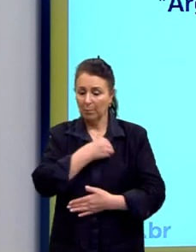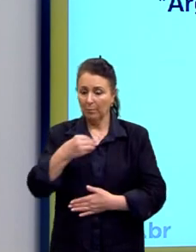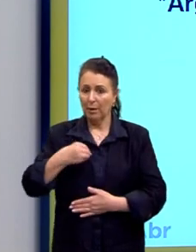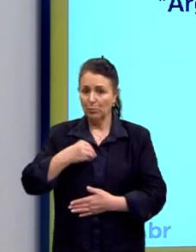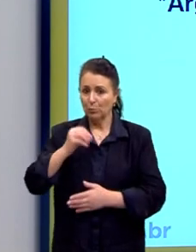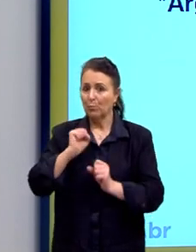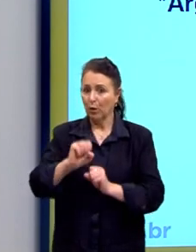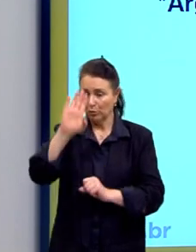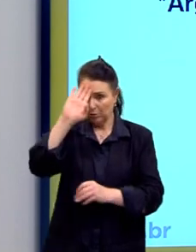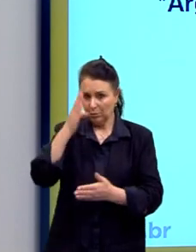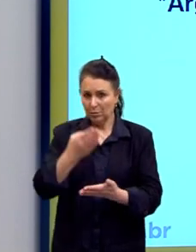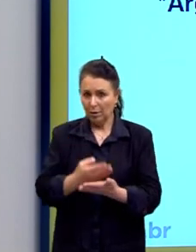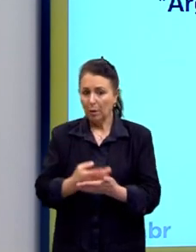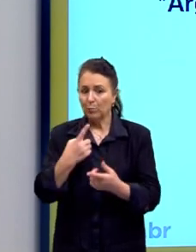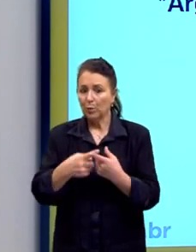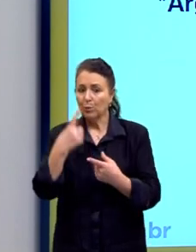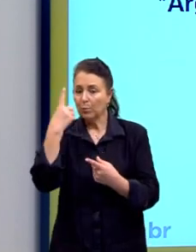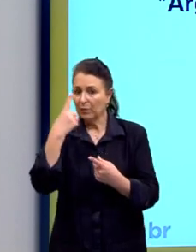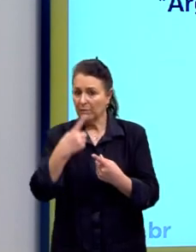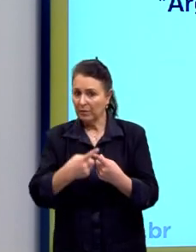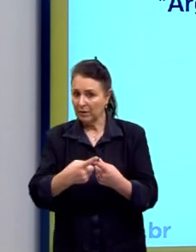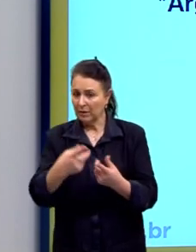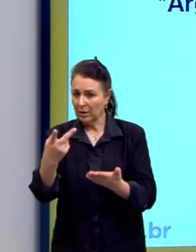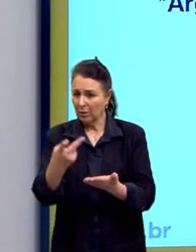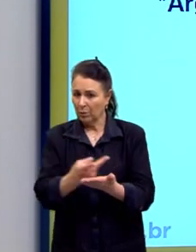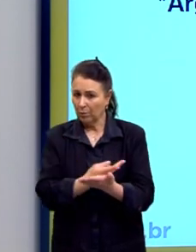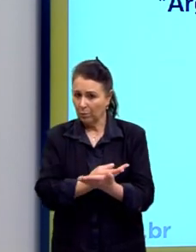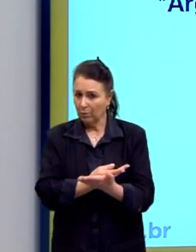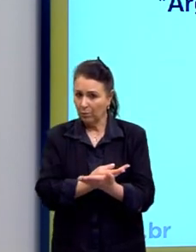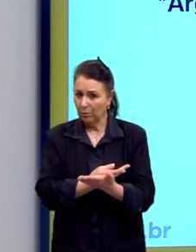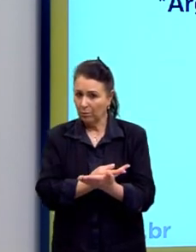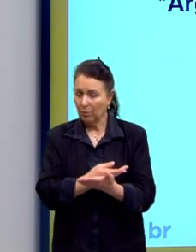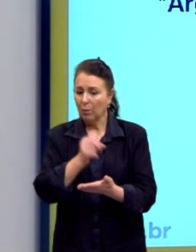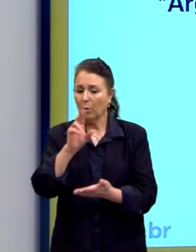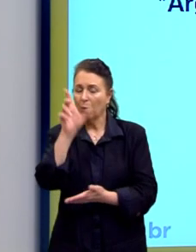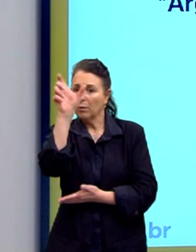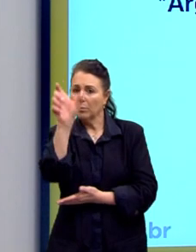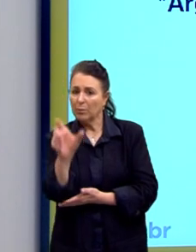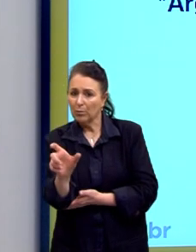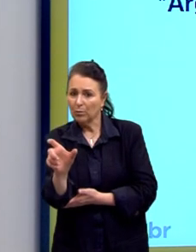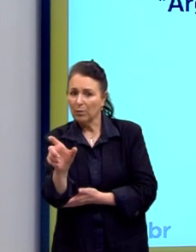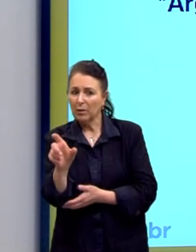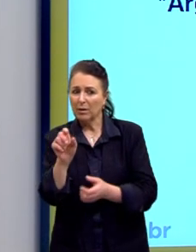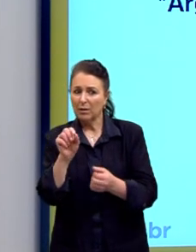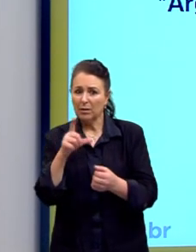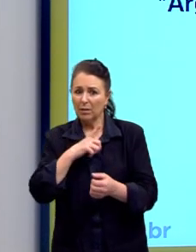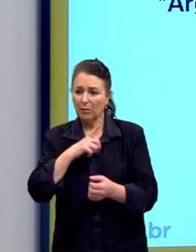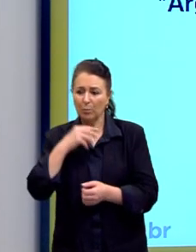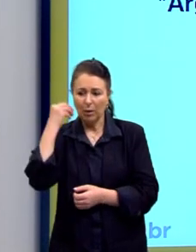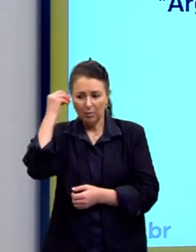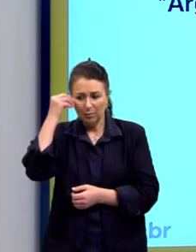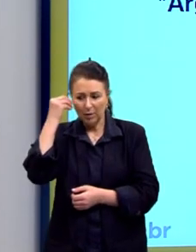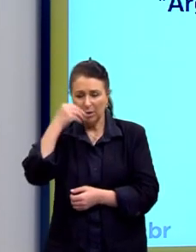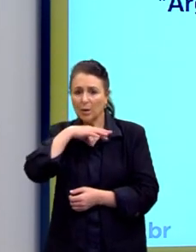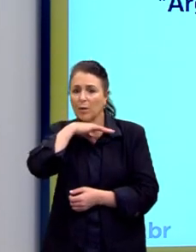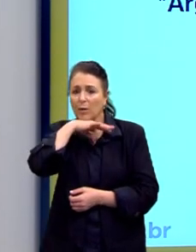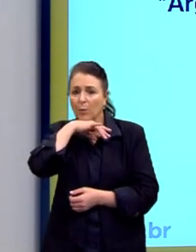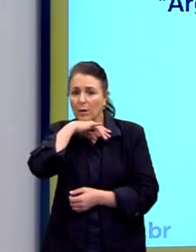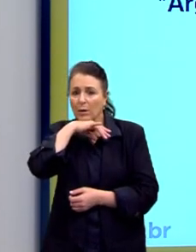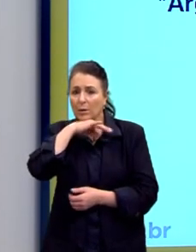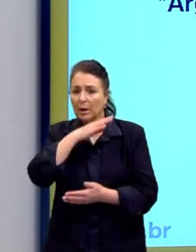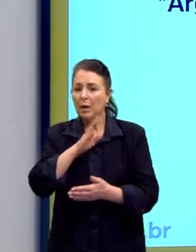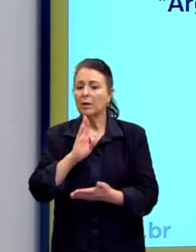a um mau caso sucedido, ou nenhum professor por causa de uma experiência. É fazer essa